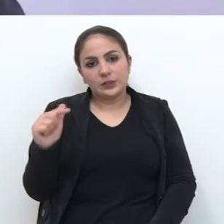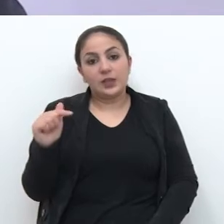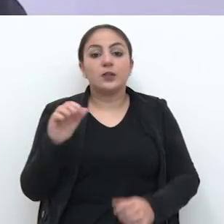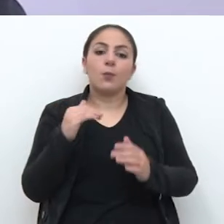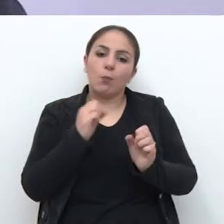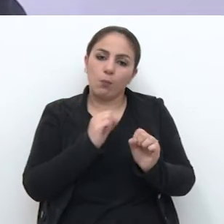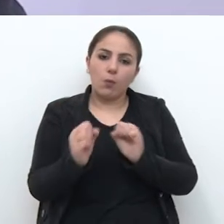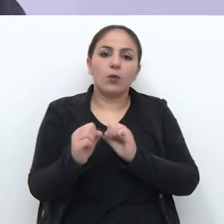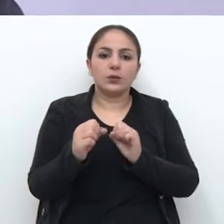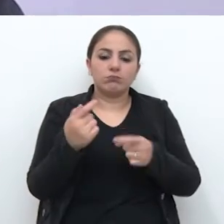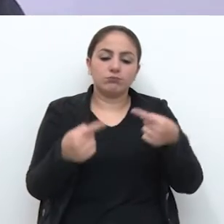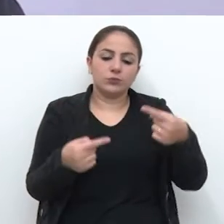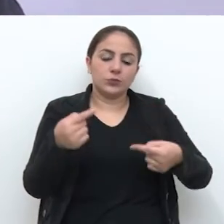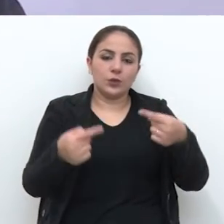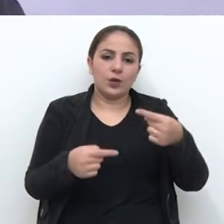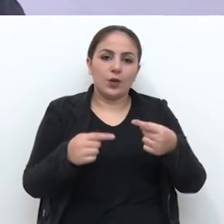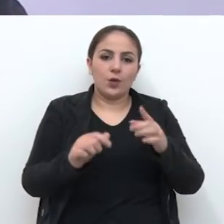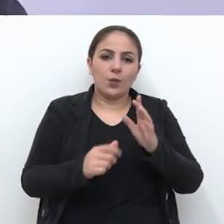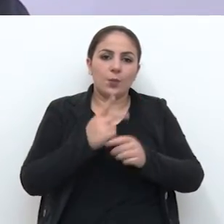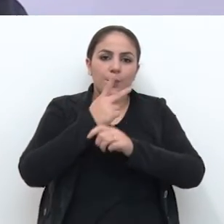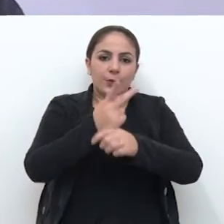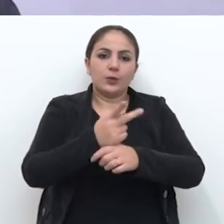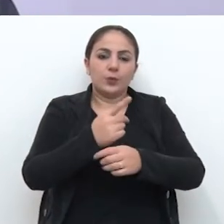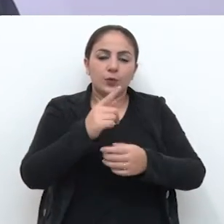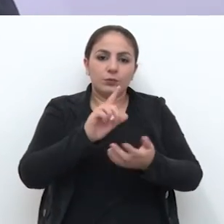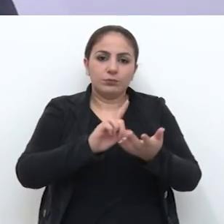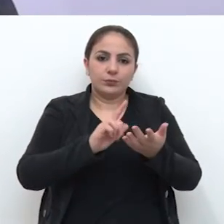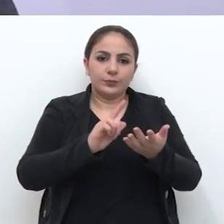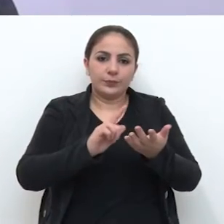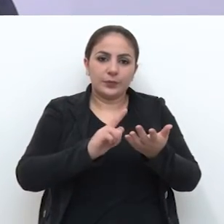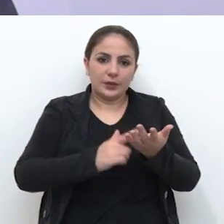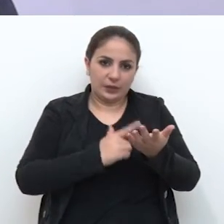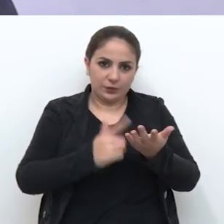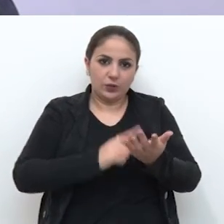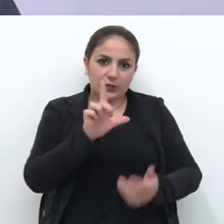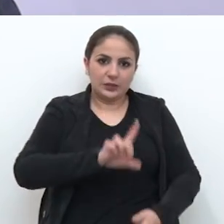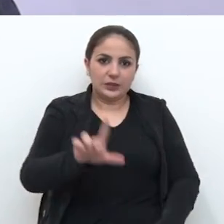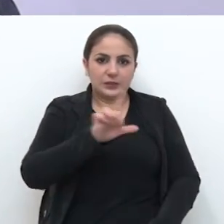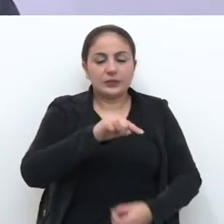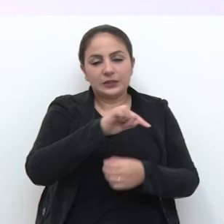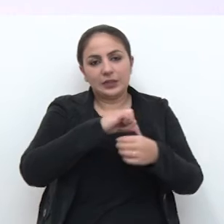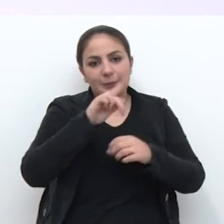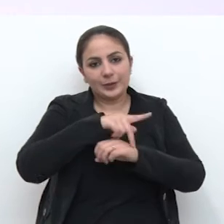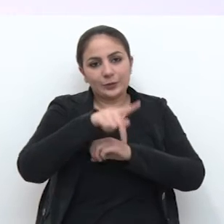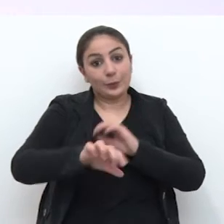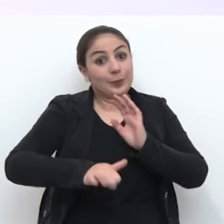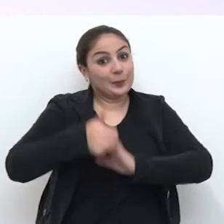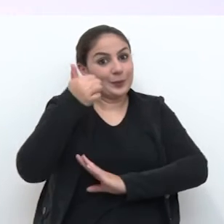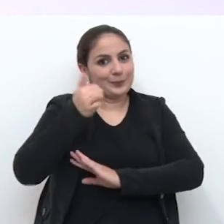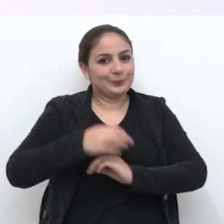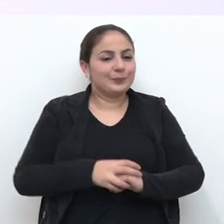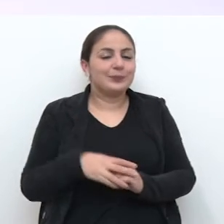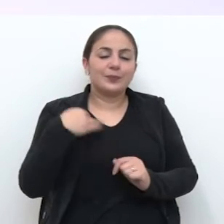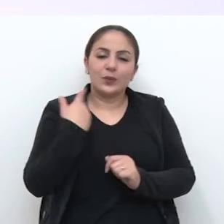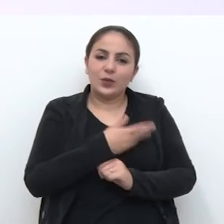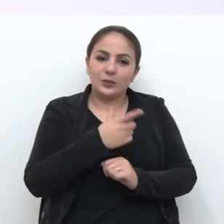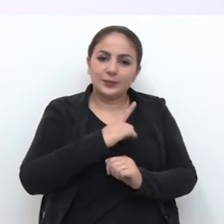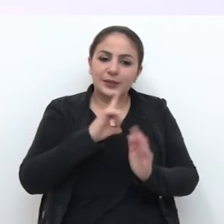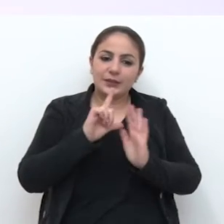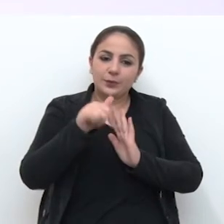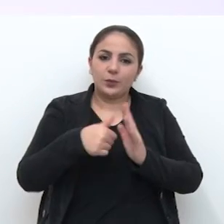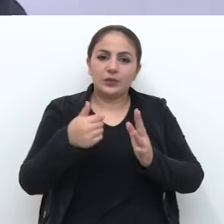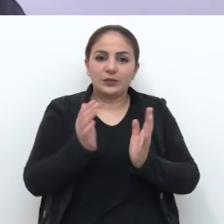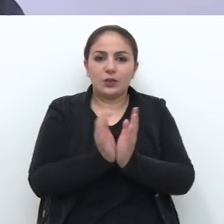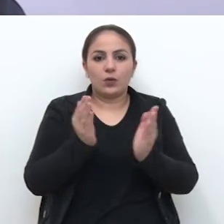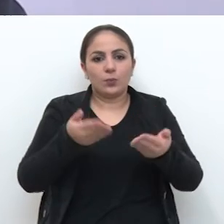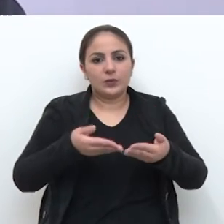da obra pode concorrer ao prêmio literário, o primeiro prêmio literário Cidade de Passo Fundo. Nós teremos, então, depois